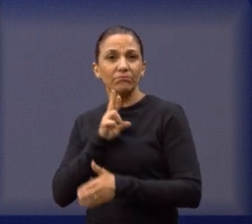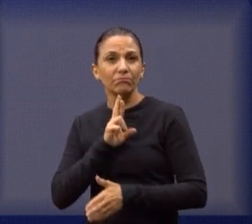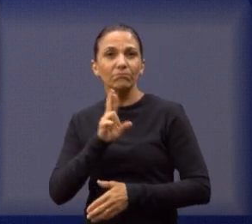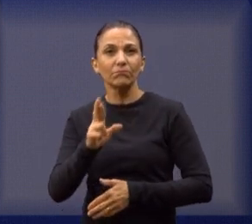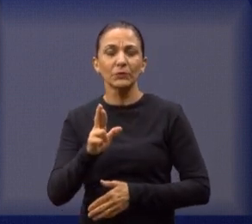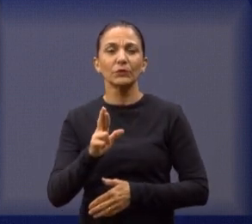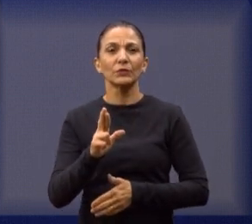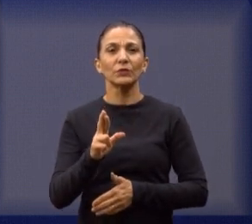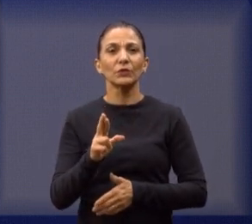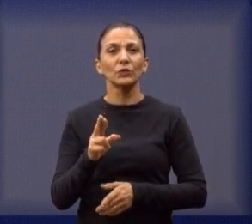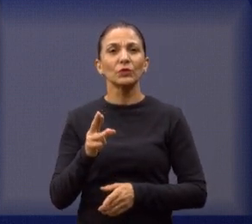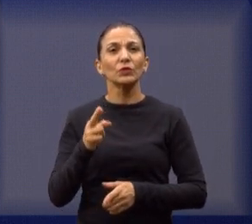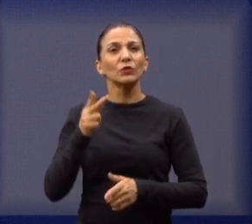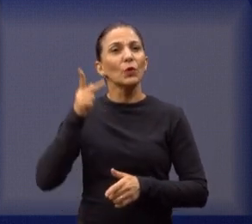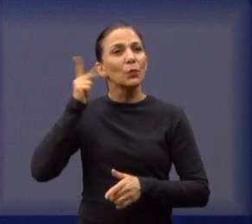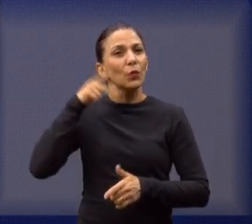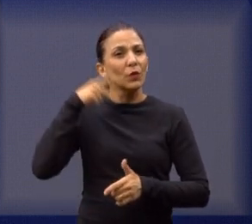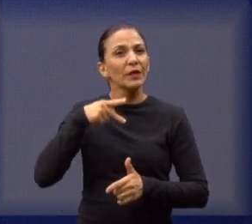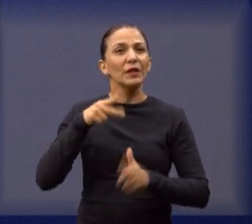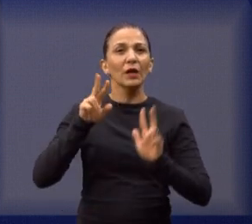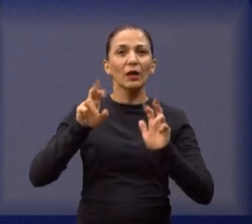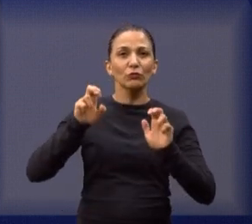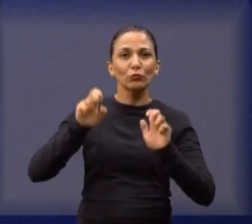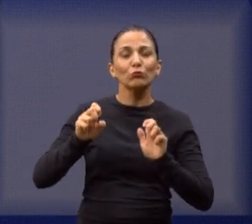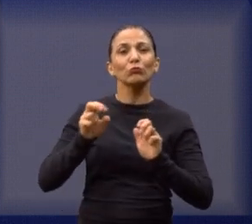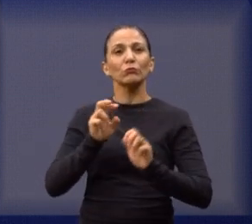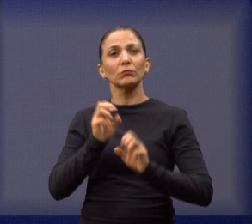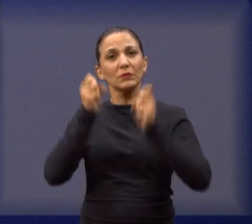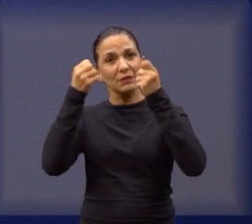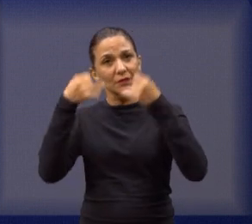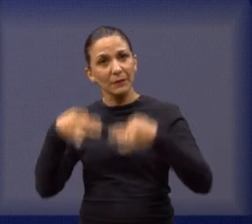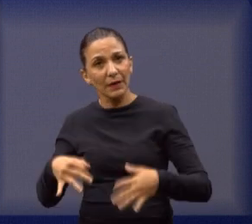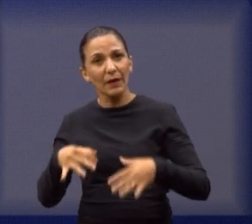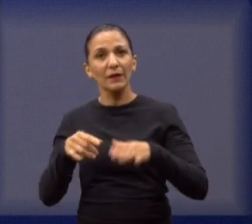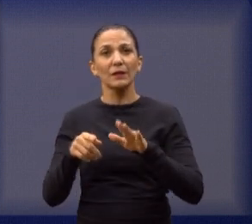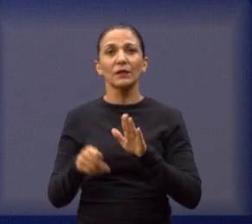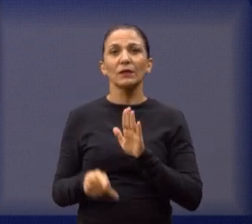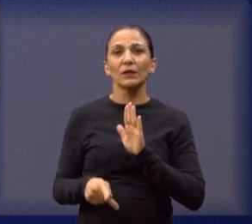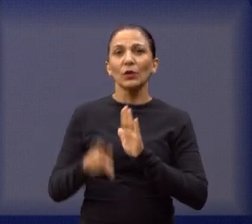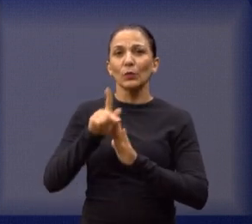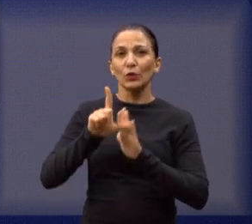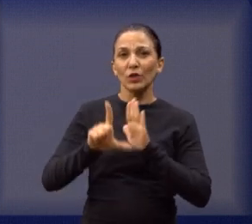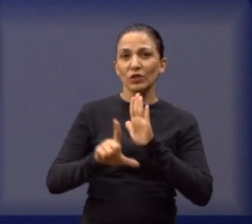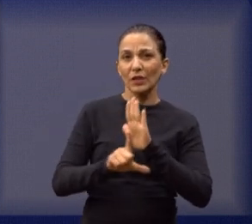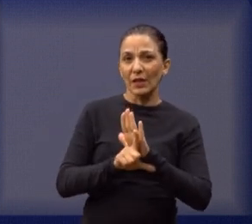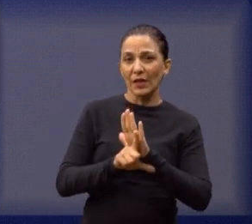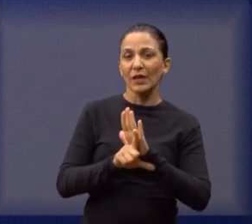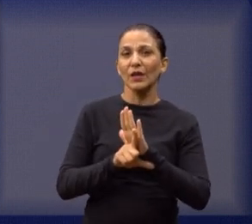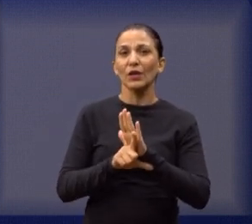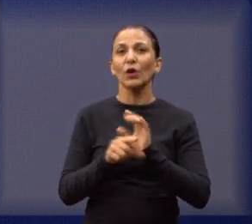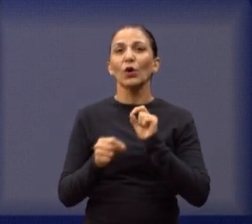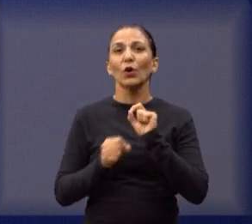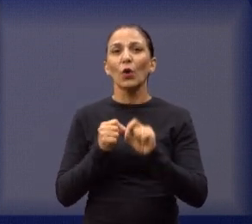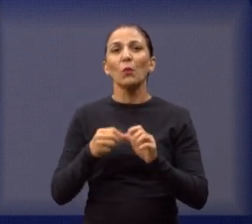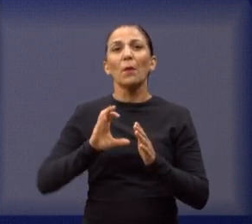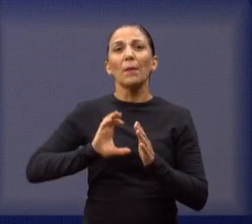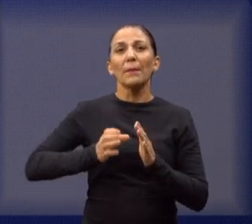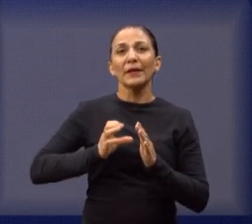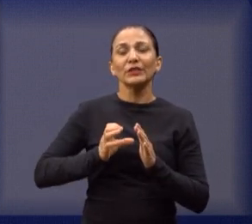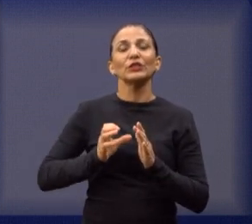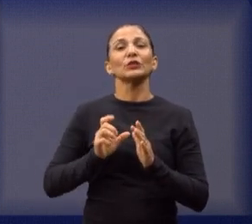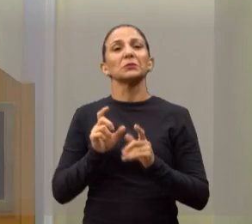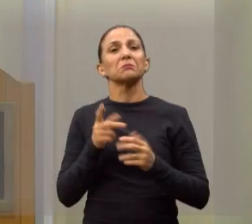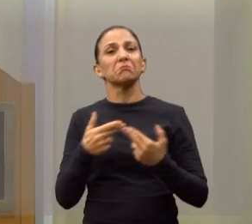os jovens em relação à política, sobre a construção de projetos de lei, dúvidas sobre composição partidária,